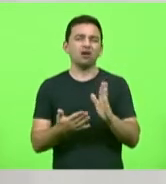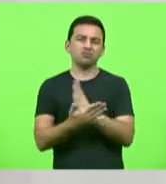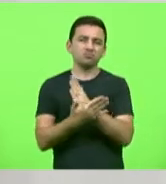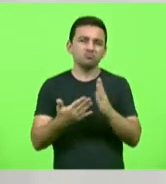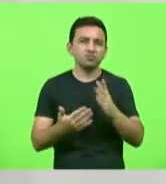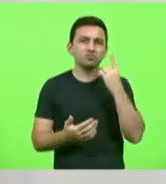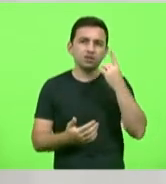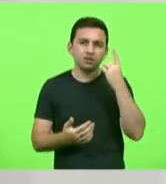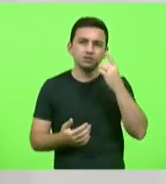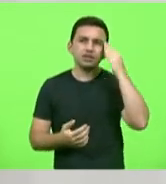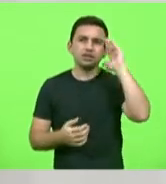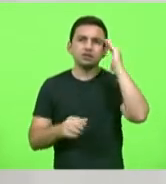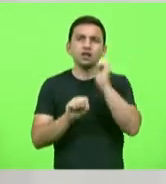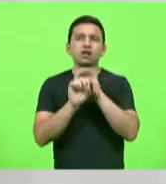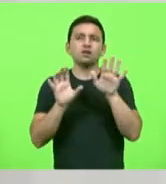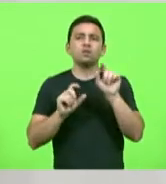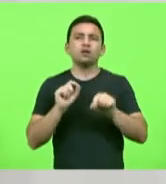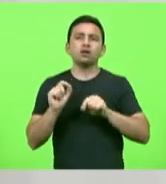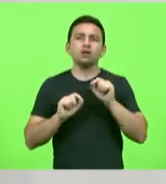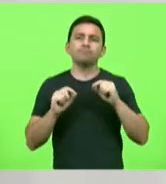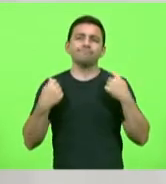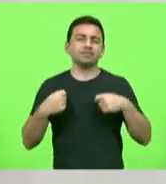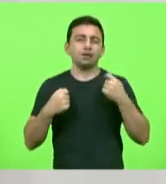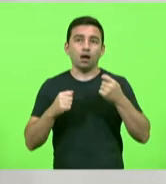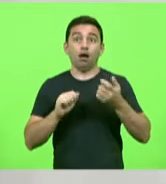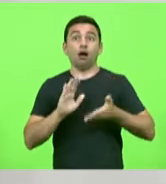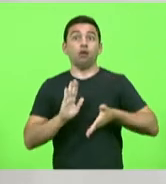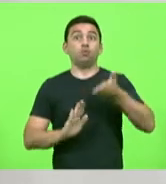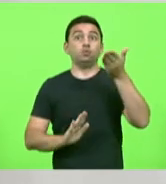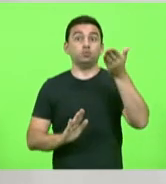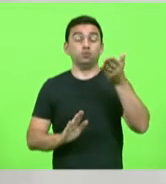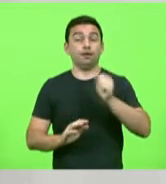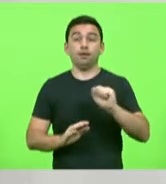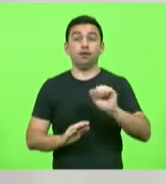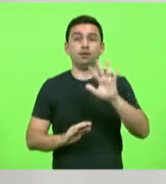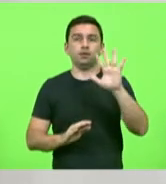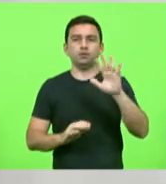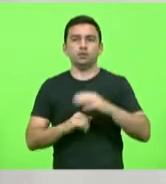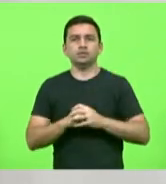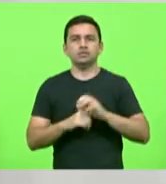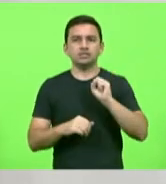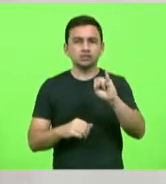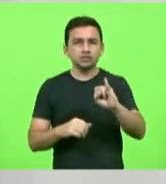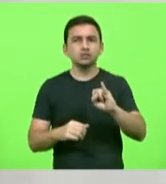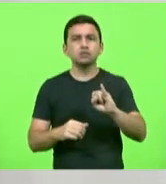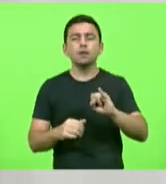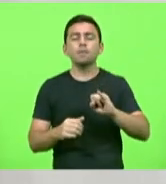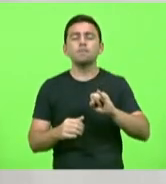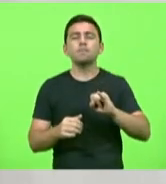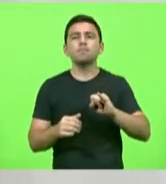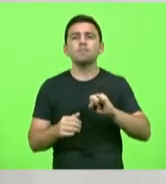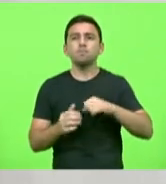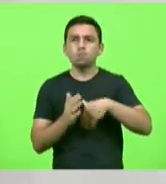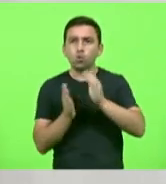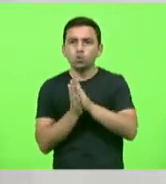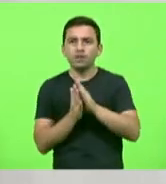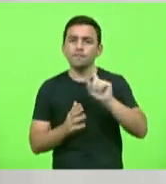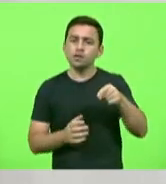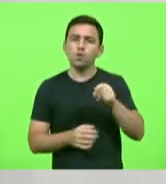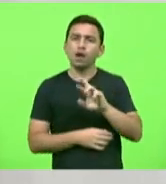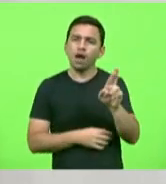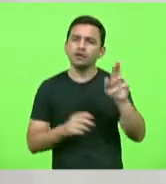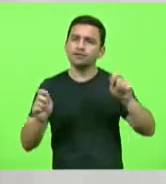entenderam deputado Nilson Berlanda que era muito alto aquele valor e que multando com mil reais a prática seria inibida